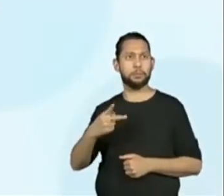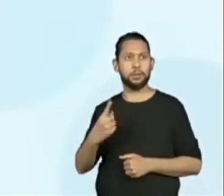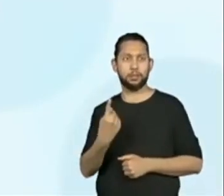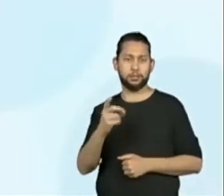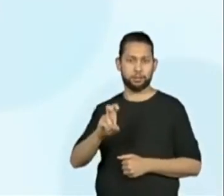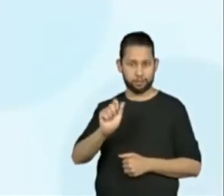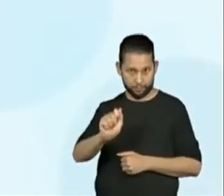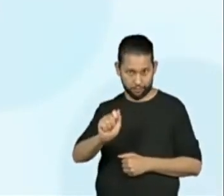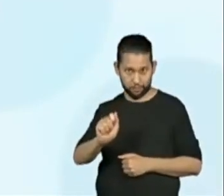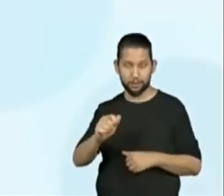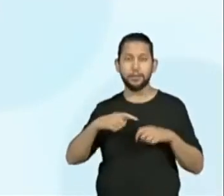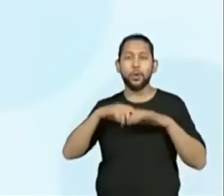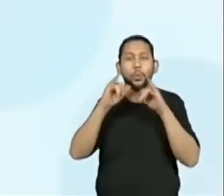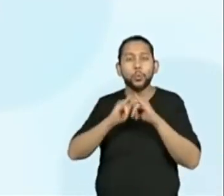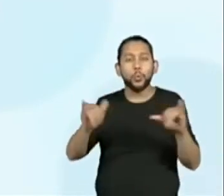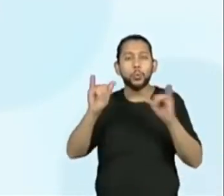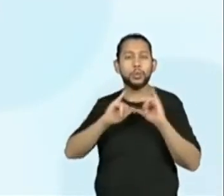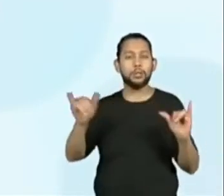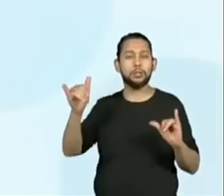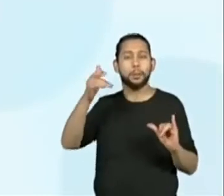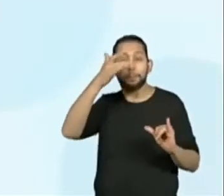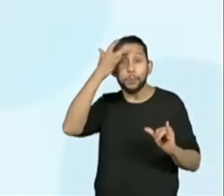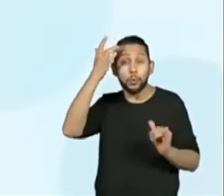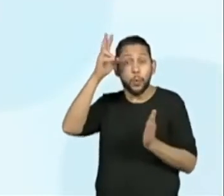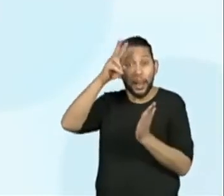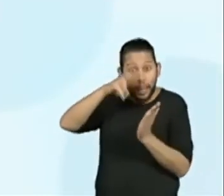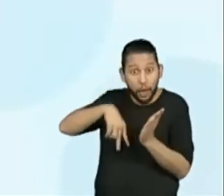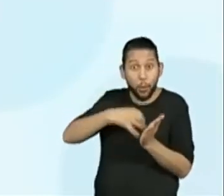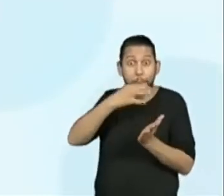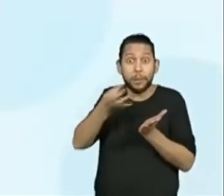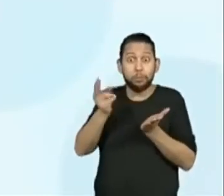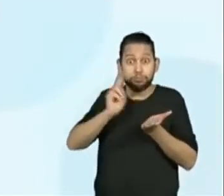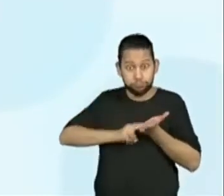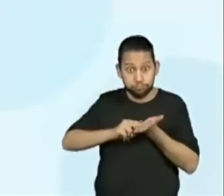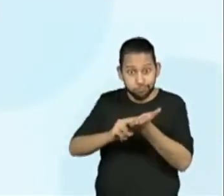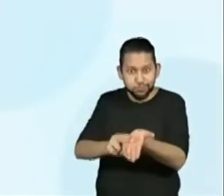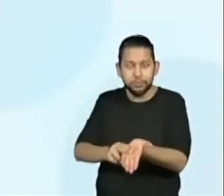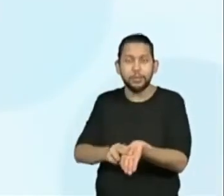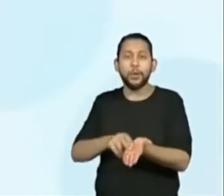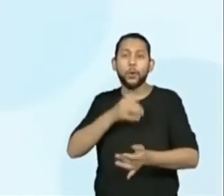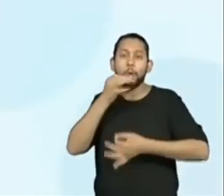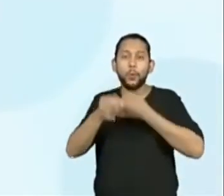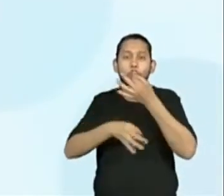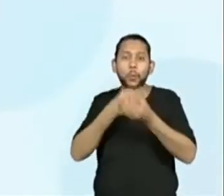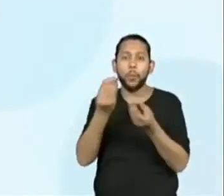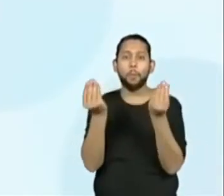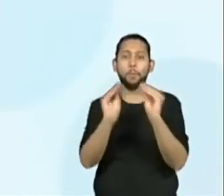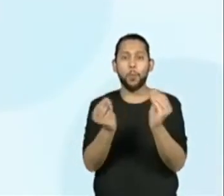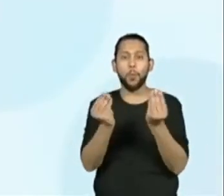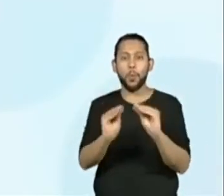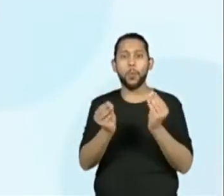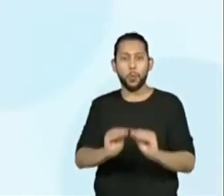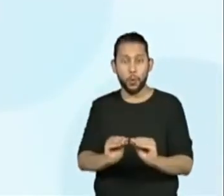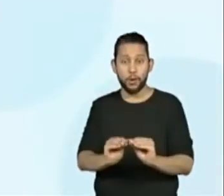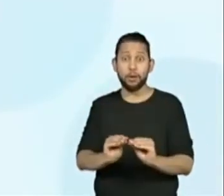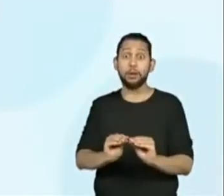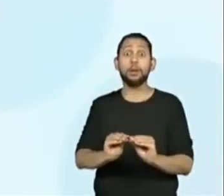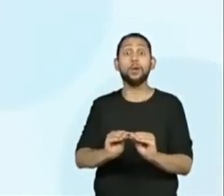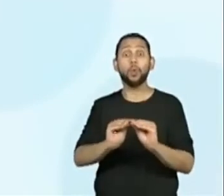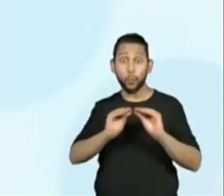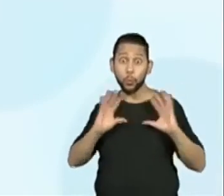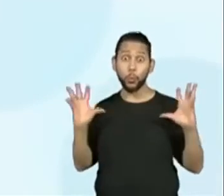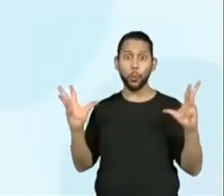compreender notícias, cartas de leitor, comentários, posts, entre outros textos do campo da vida pública.